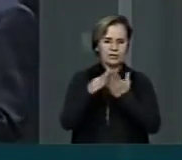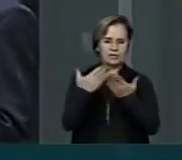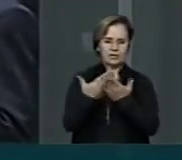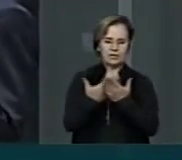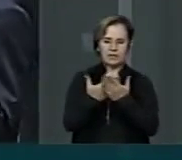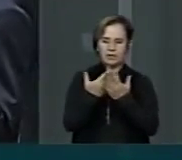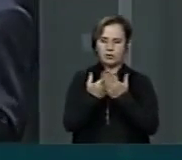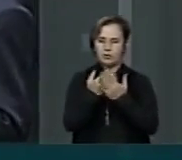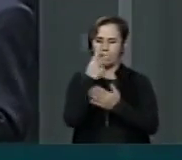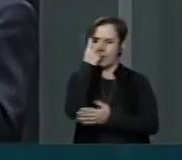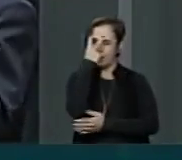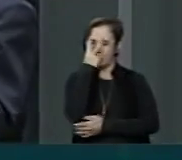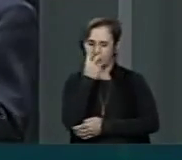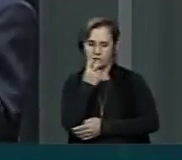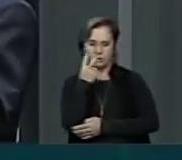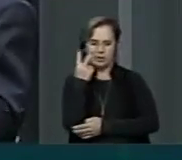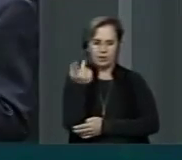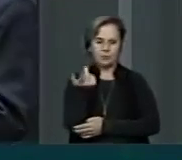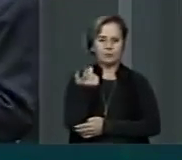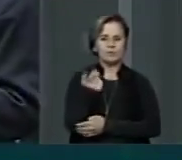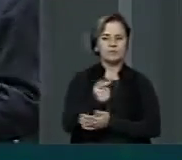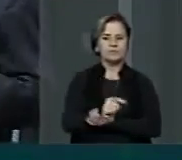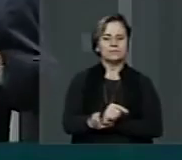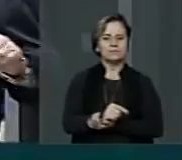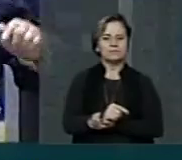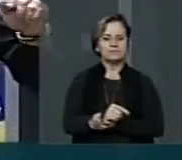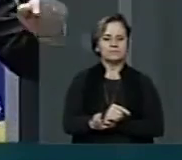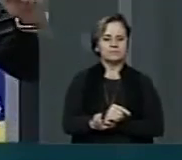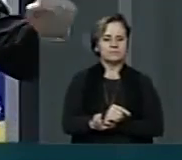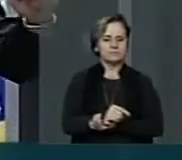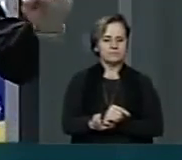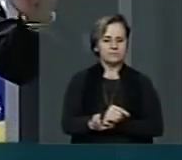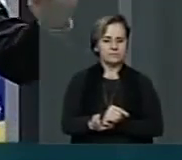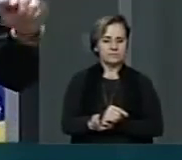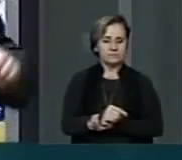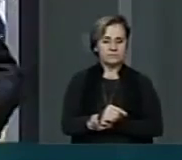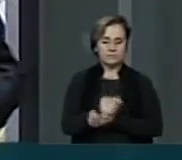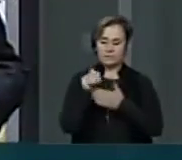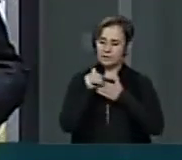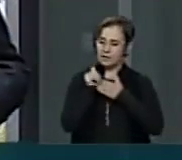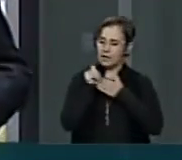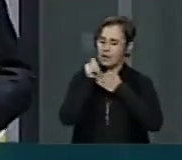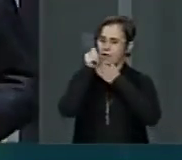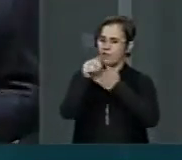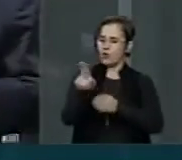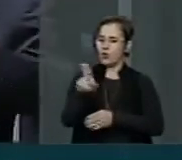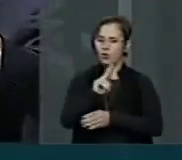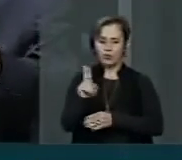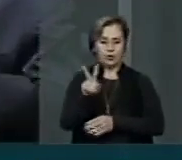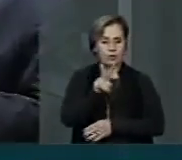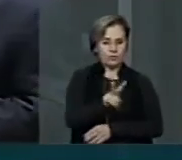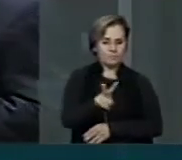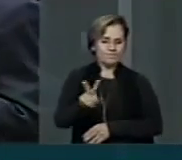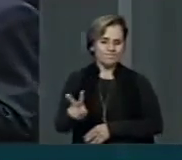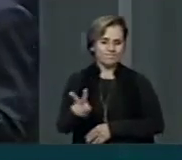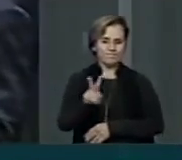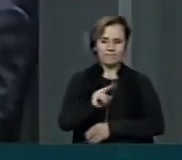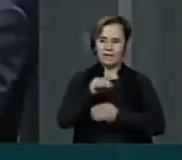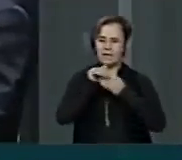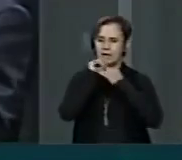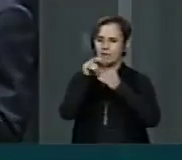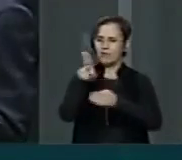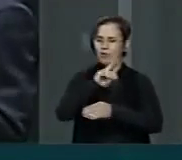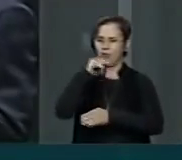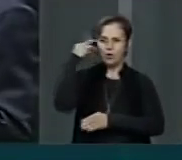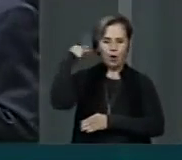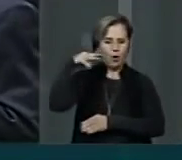Visuais, naquela oportunidade chamada Escola de Cegos, que levou o nome do reggae, que levou o nome do Maranhão, que levou o nome